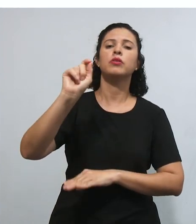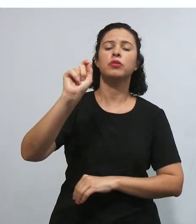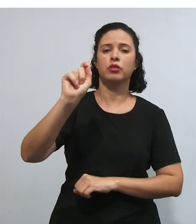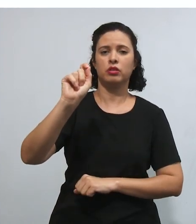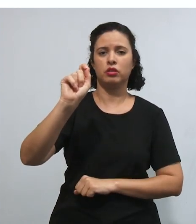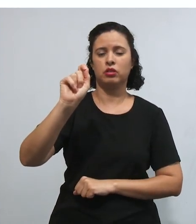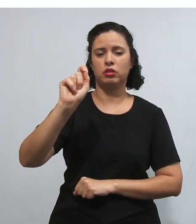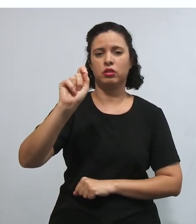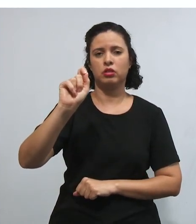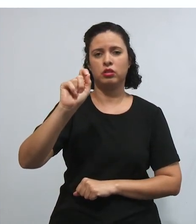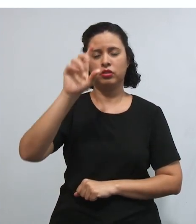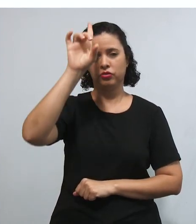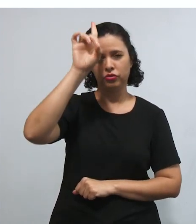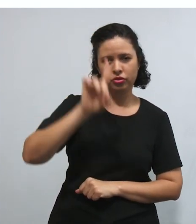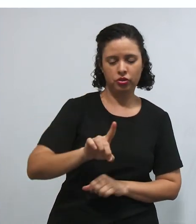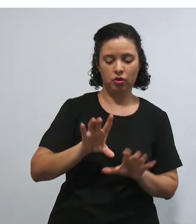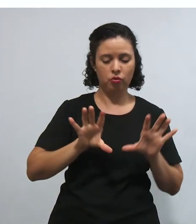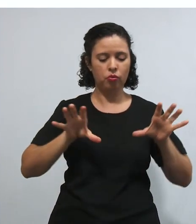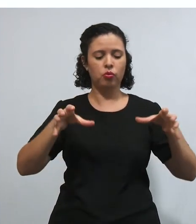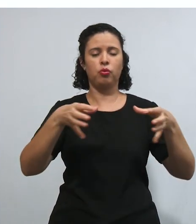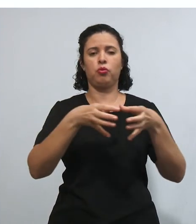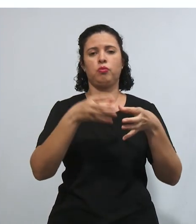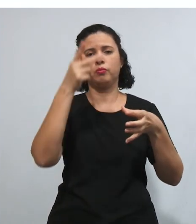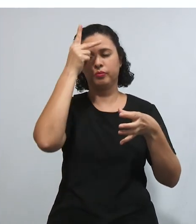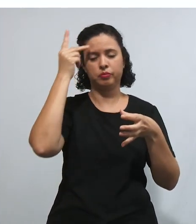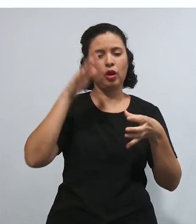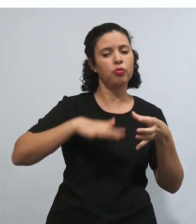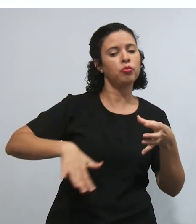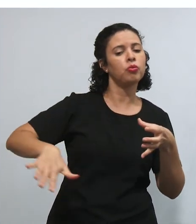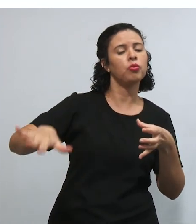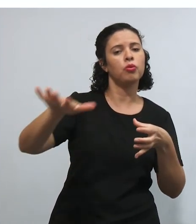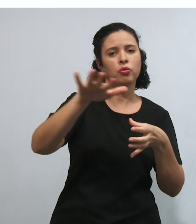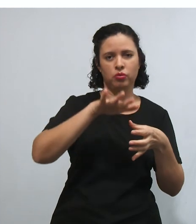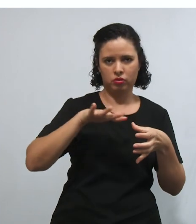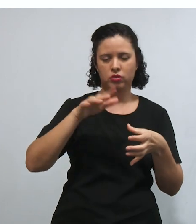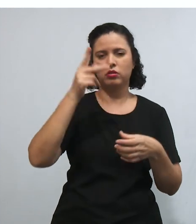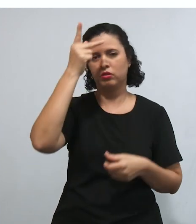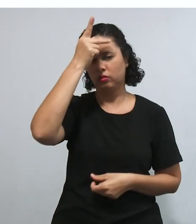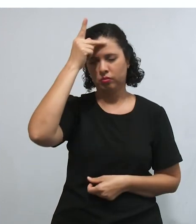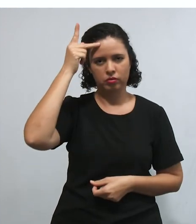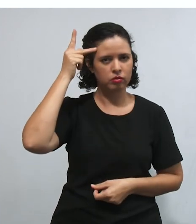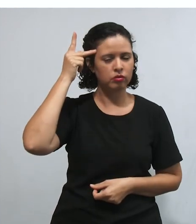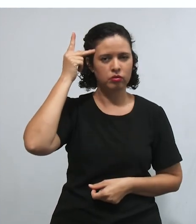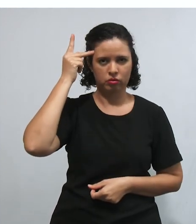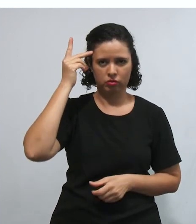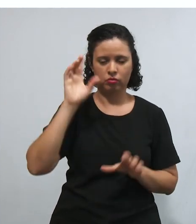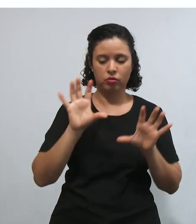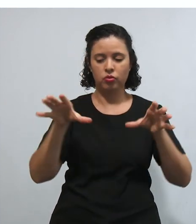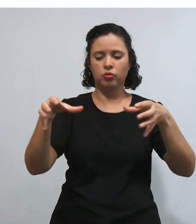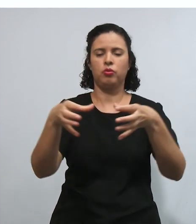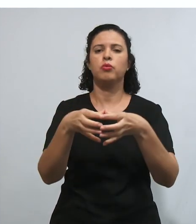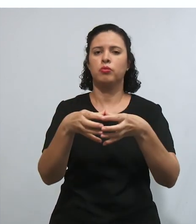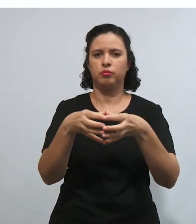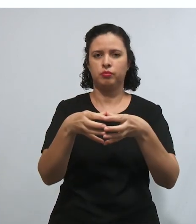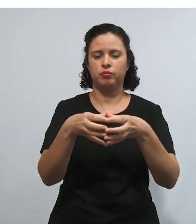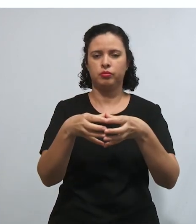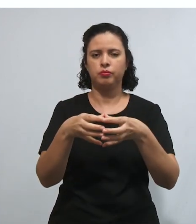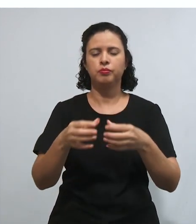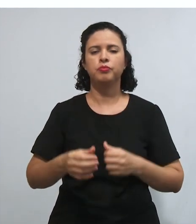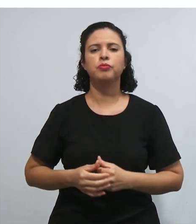dos indivíduos para alcançar a coletividade. São direitos transindividuais e superindividuais.